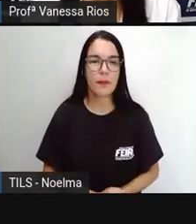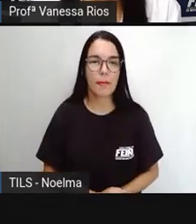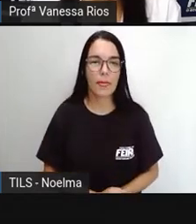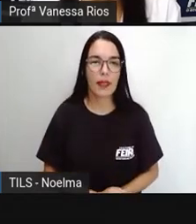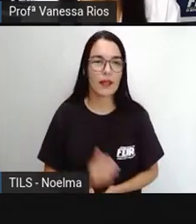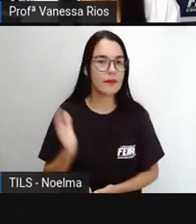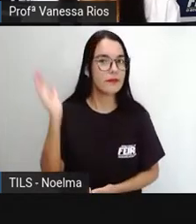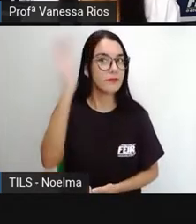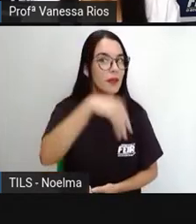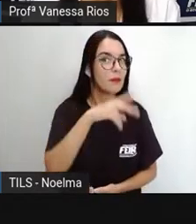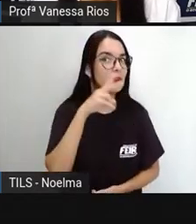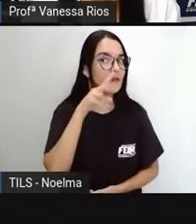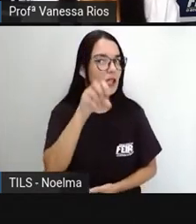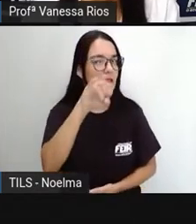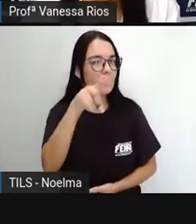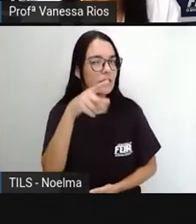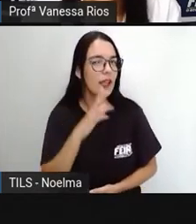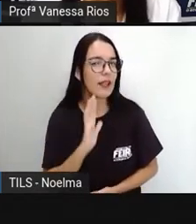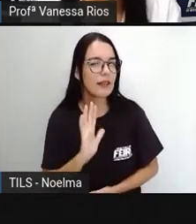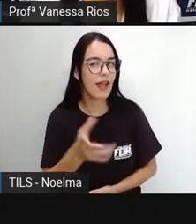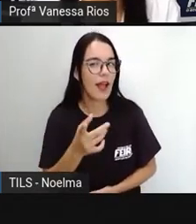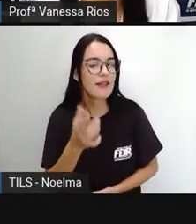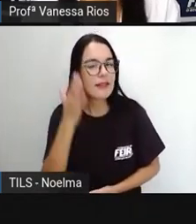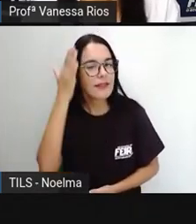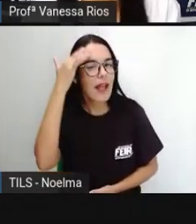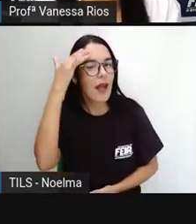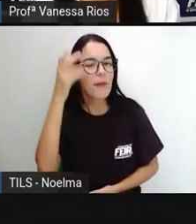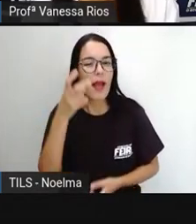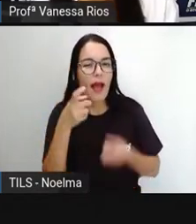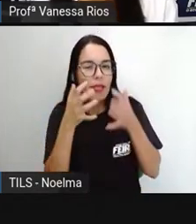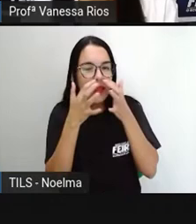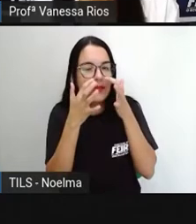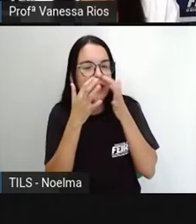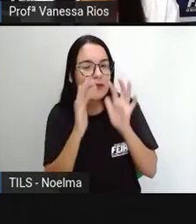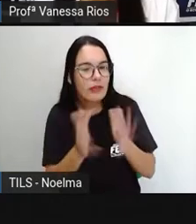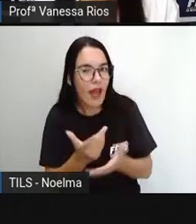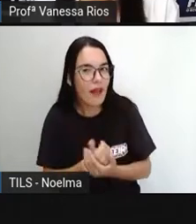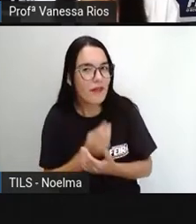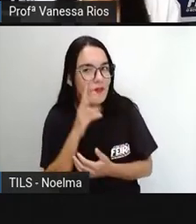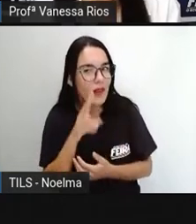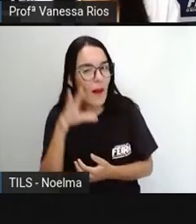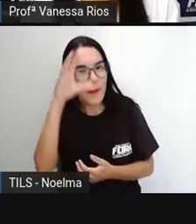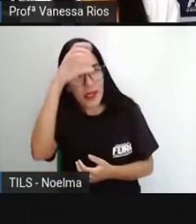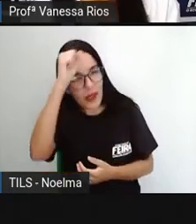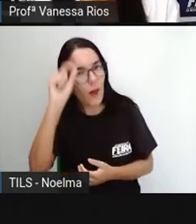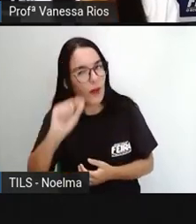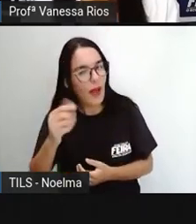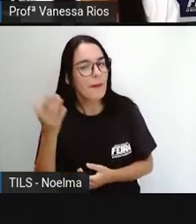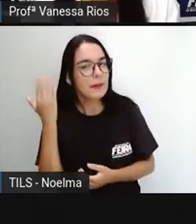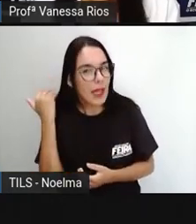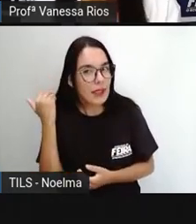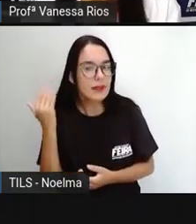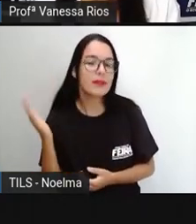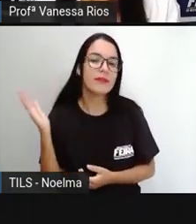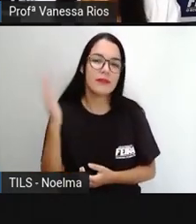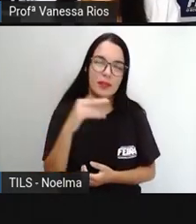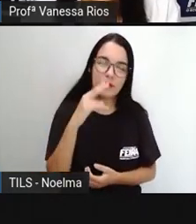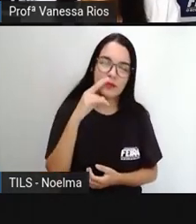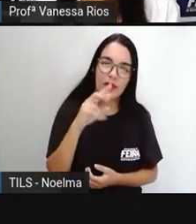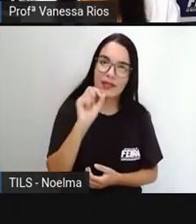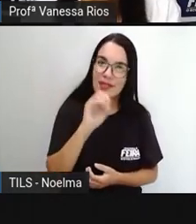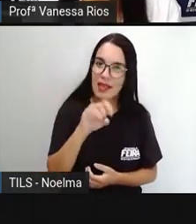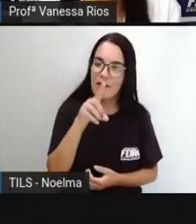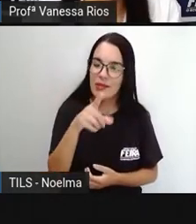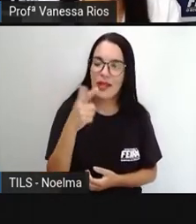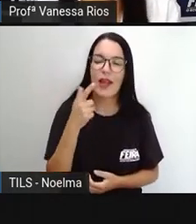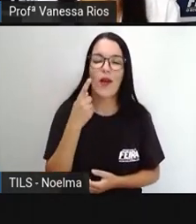saber se você realmente está aí, ligado, prestando atenção nas videoaulas. Pronto, esta aula vai servir para você testar